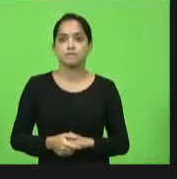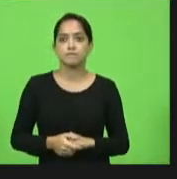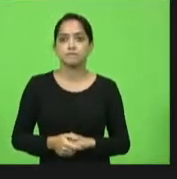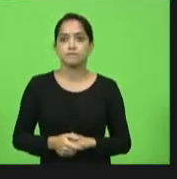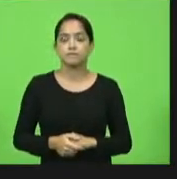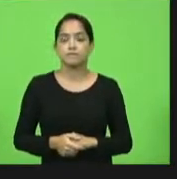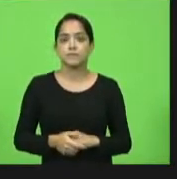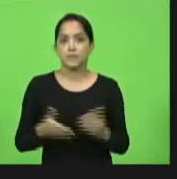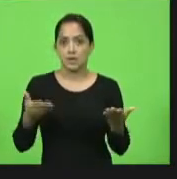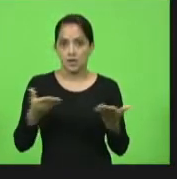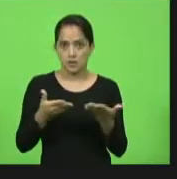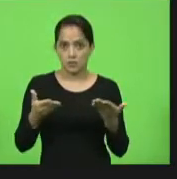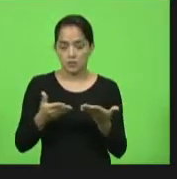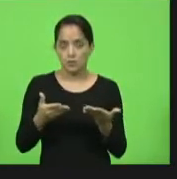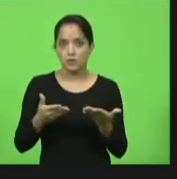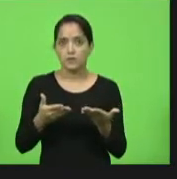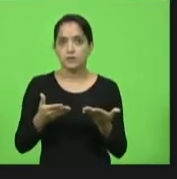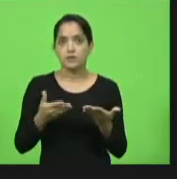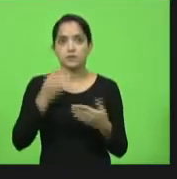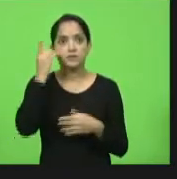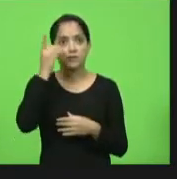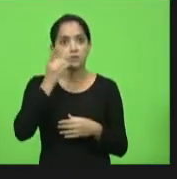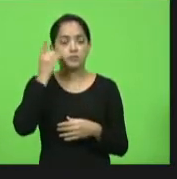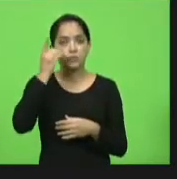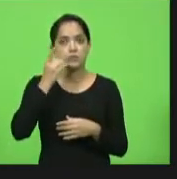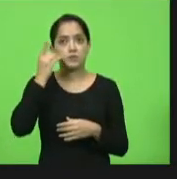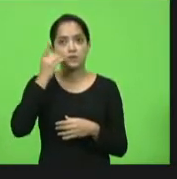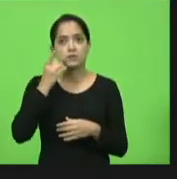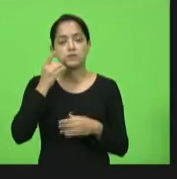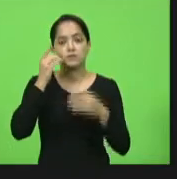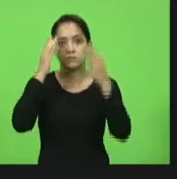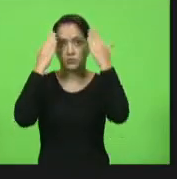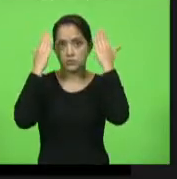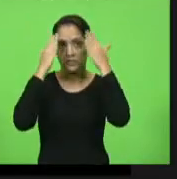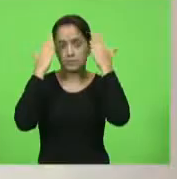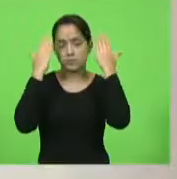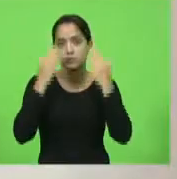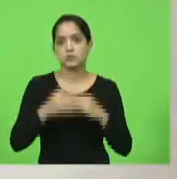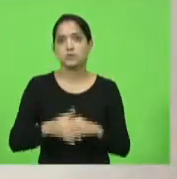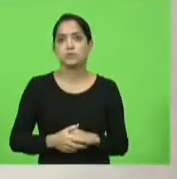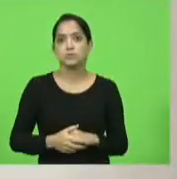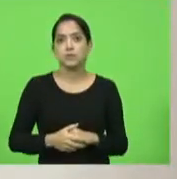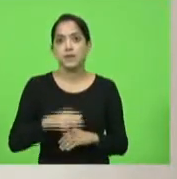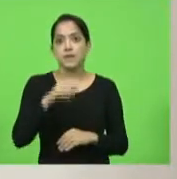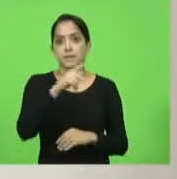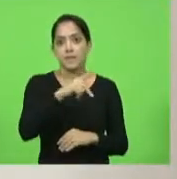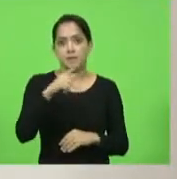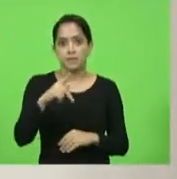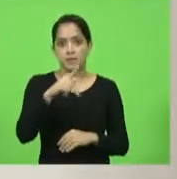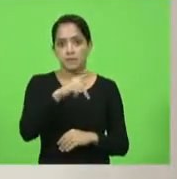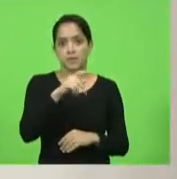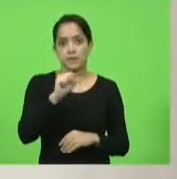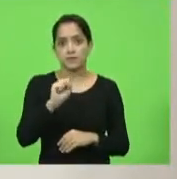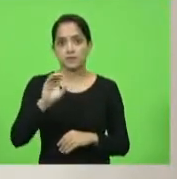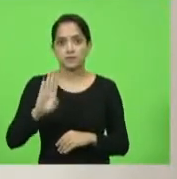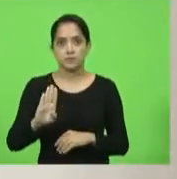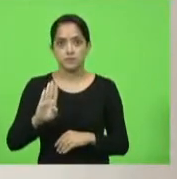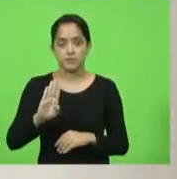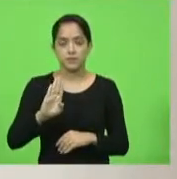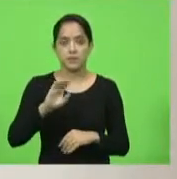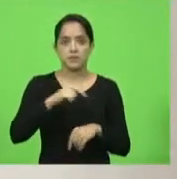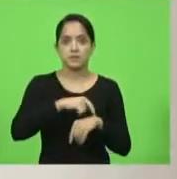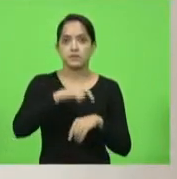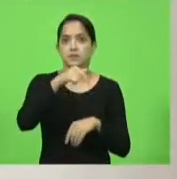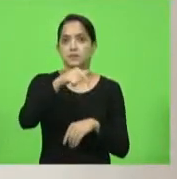Agora sim, deputado José Milton, do bloco do PPPSB, por sete